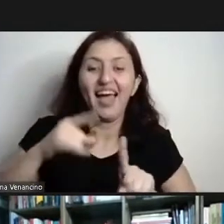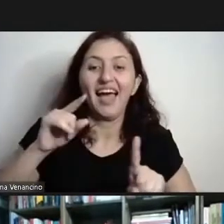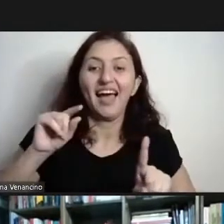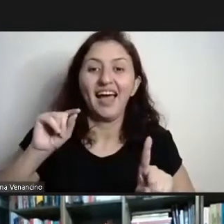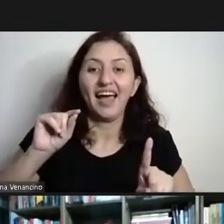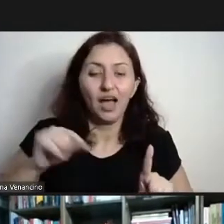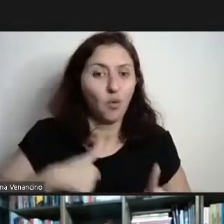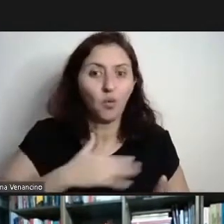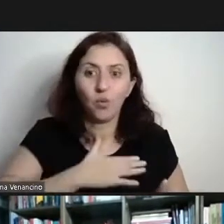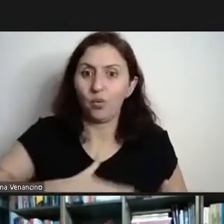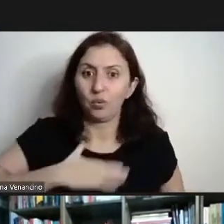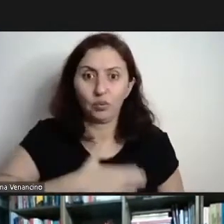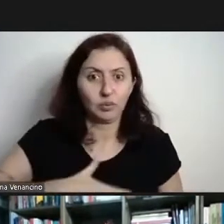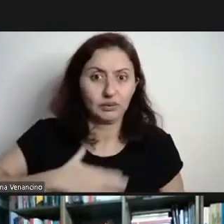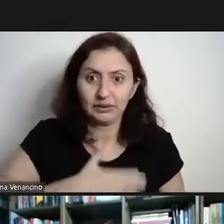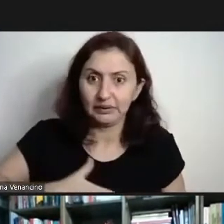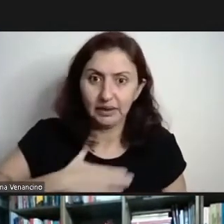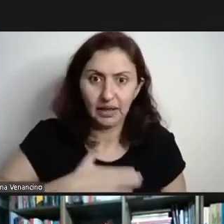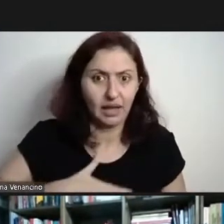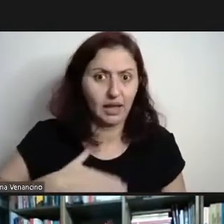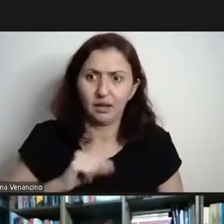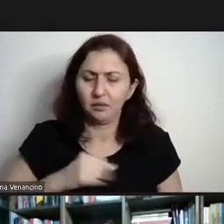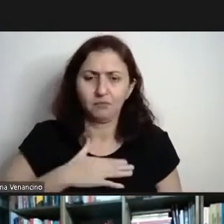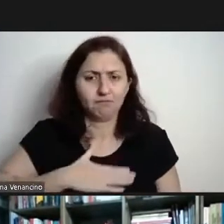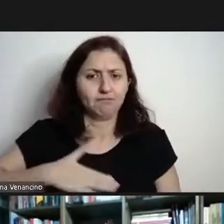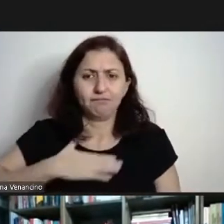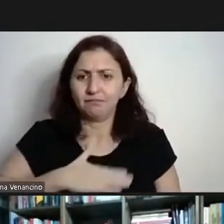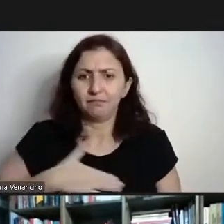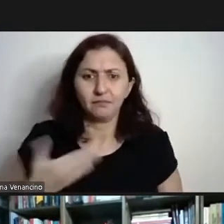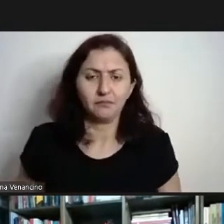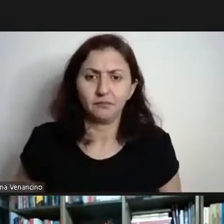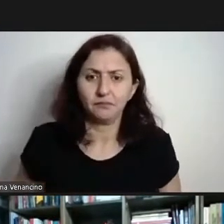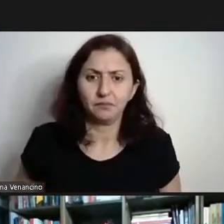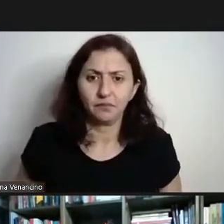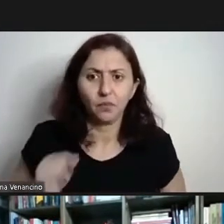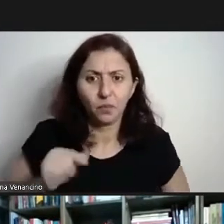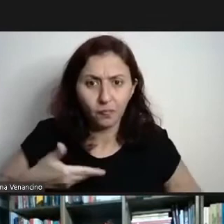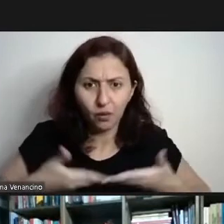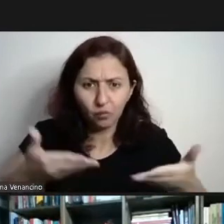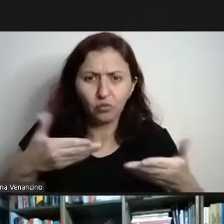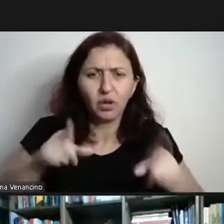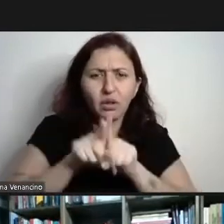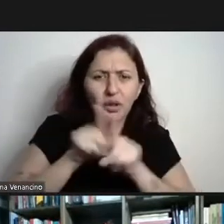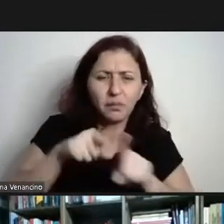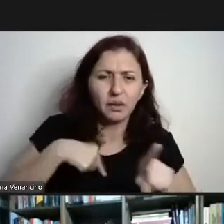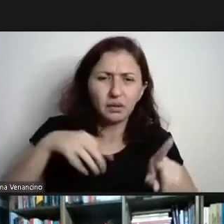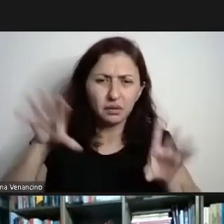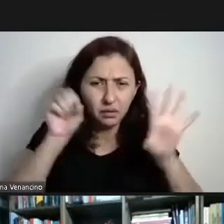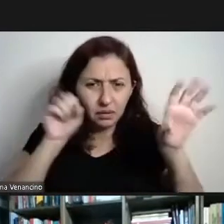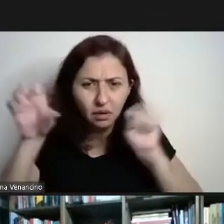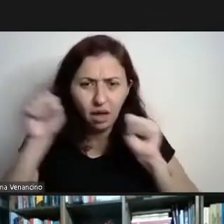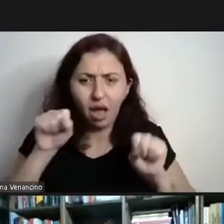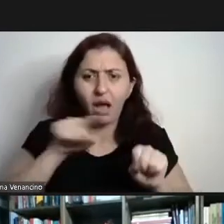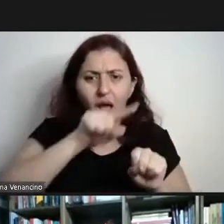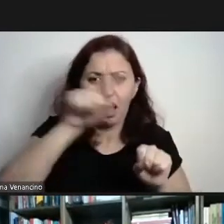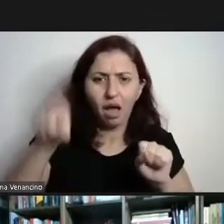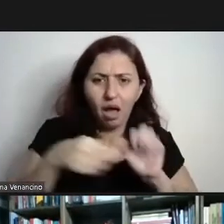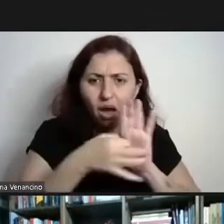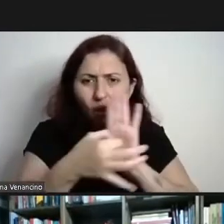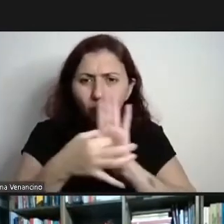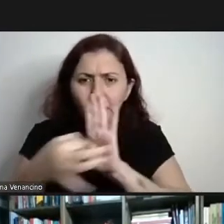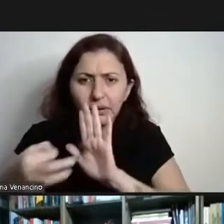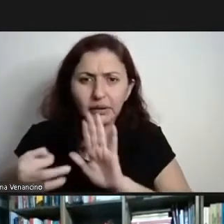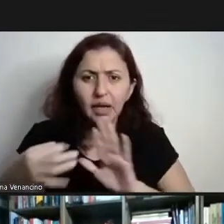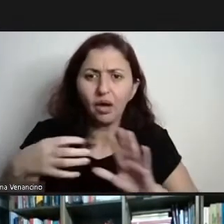Gostei muito, foi um prazer enorme ouvir, sabe, sobre diferentes ângulos, um tema com